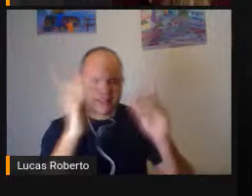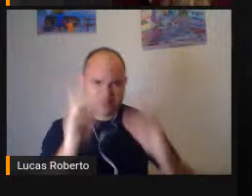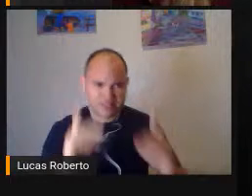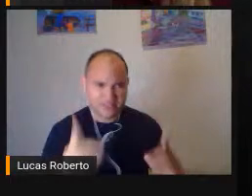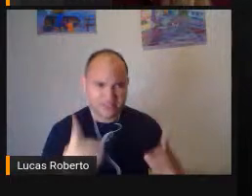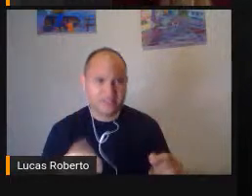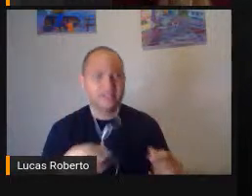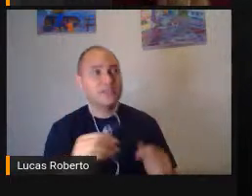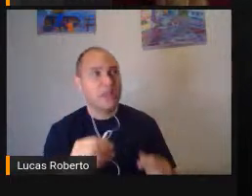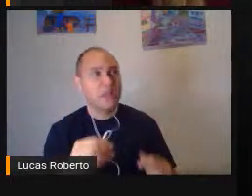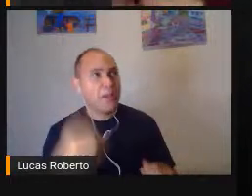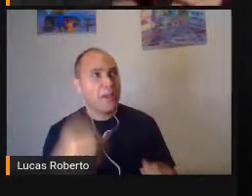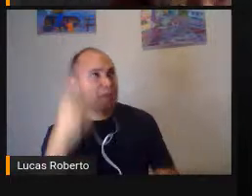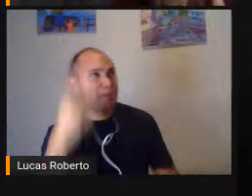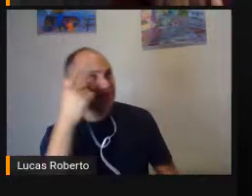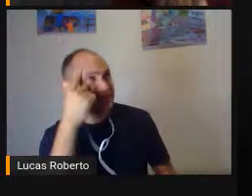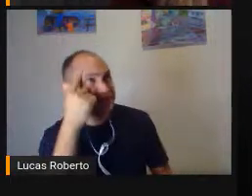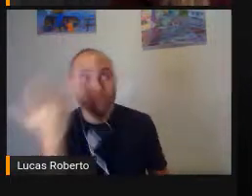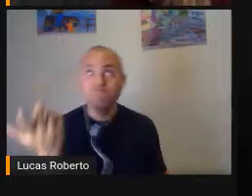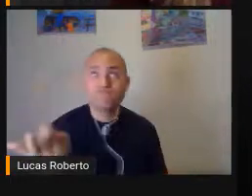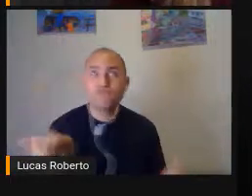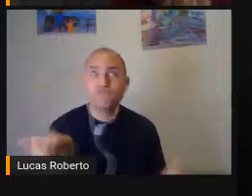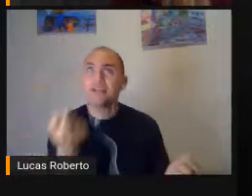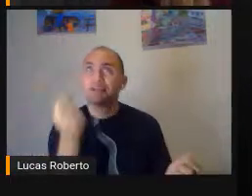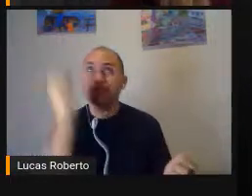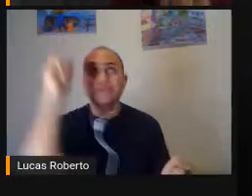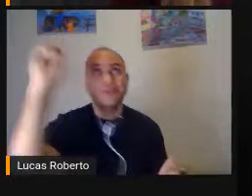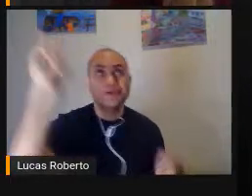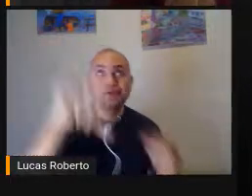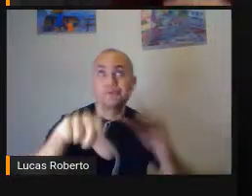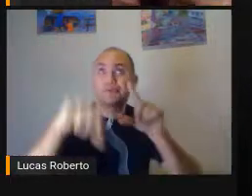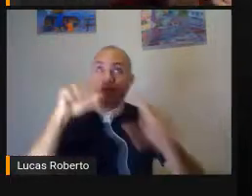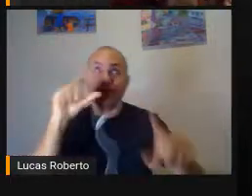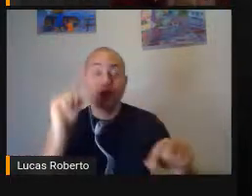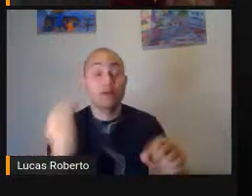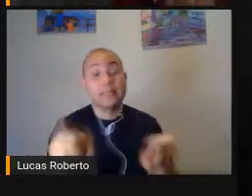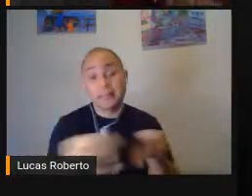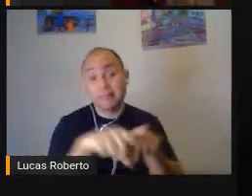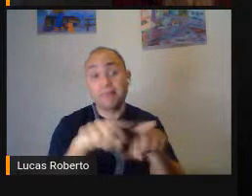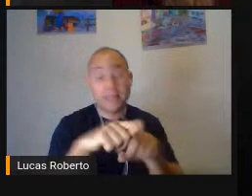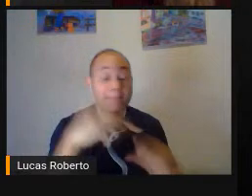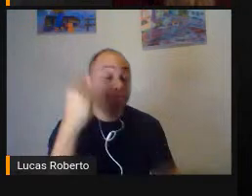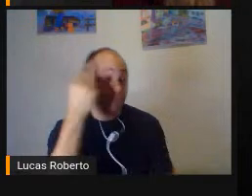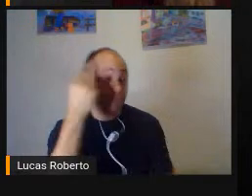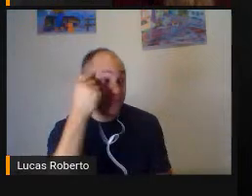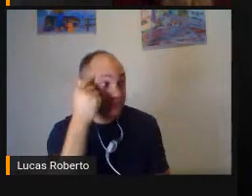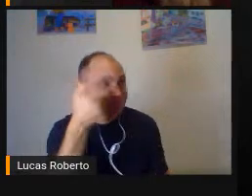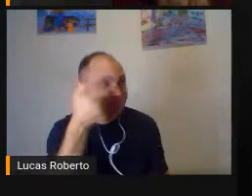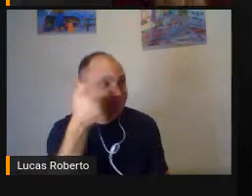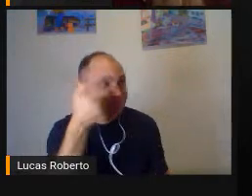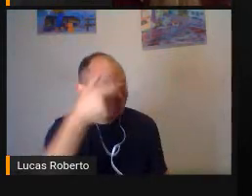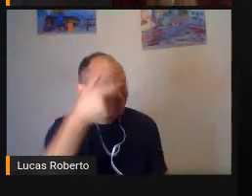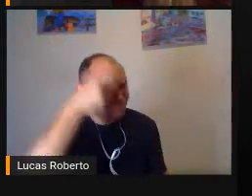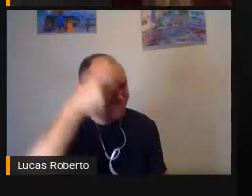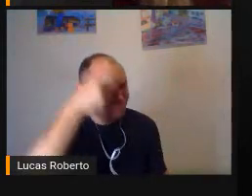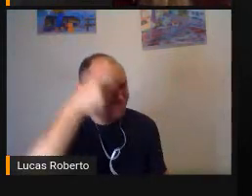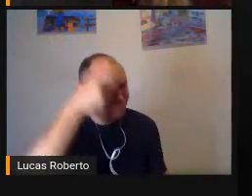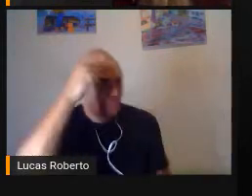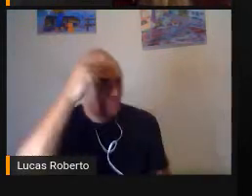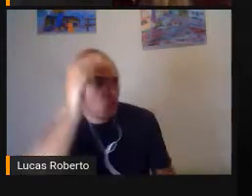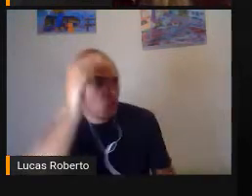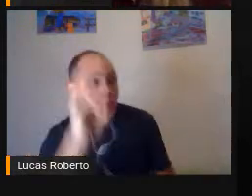divina Na Bíblia havia essa ideia De maldição Ou possessão demoníaca Algo que precisaria ser